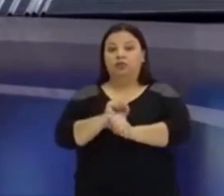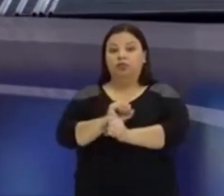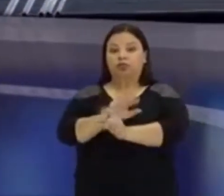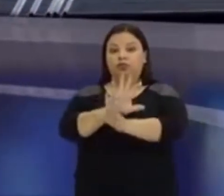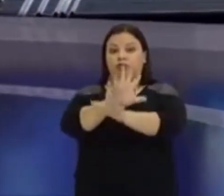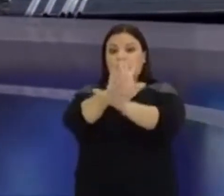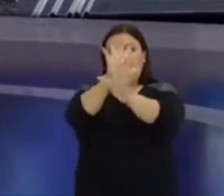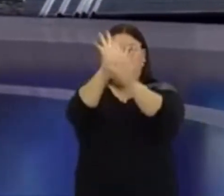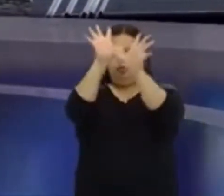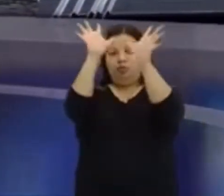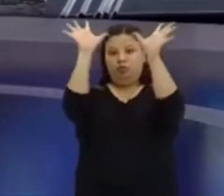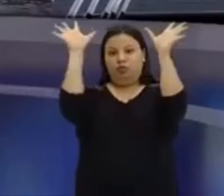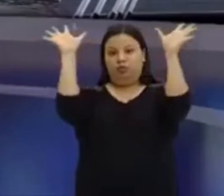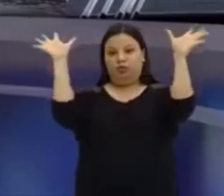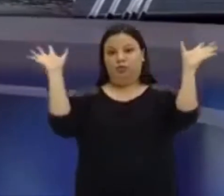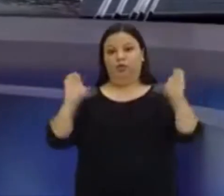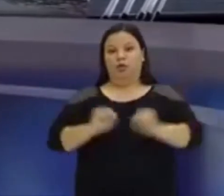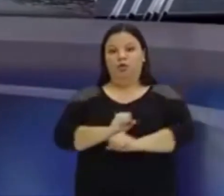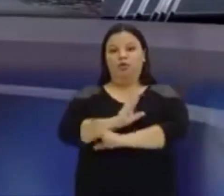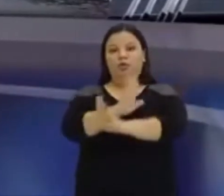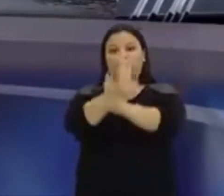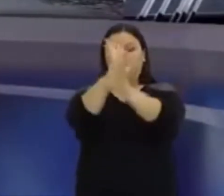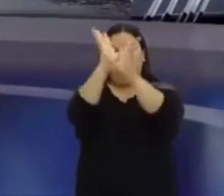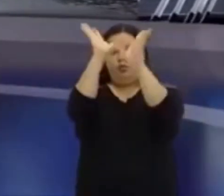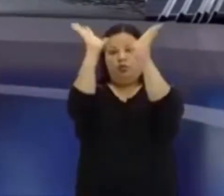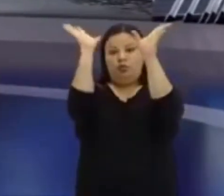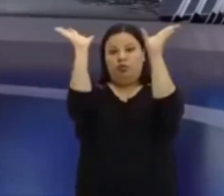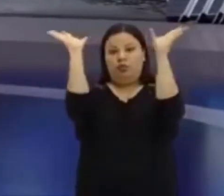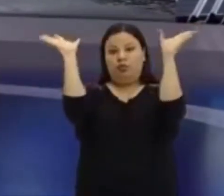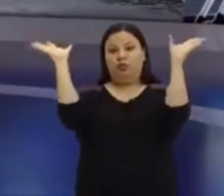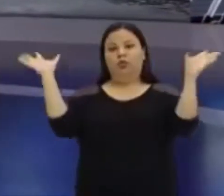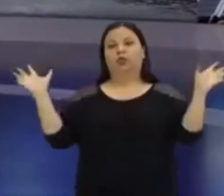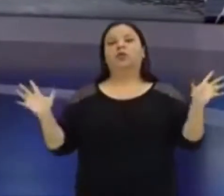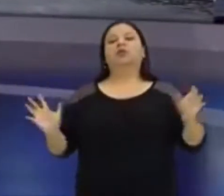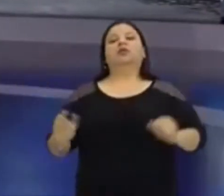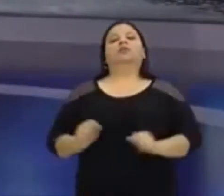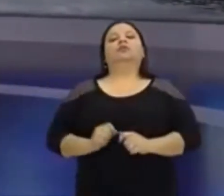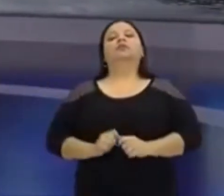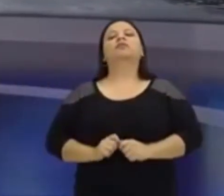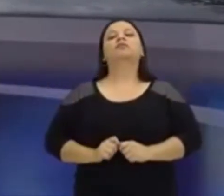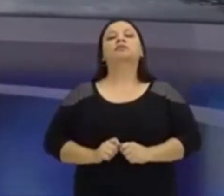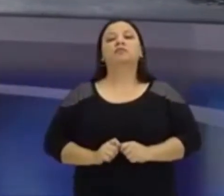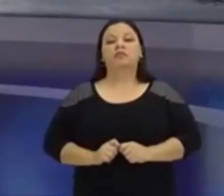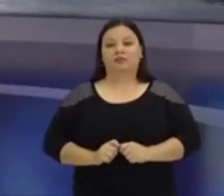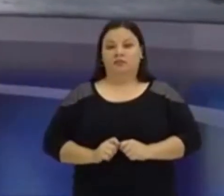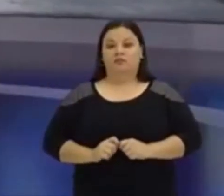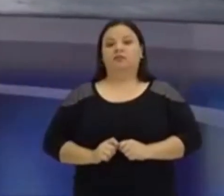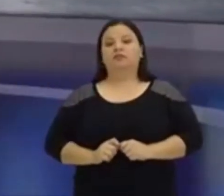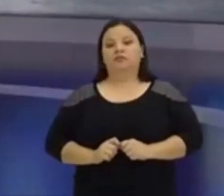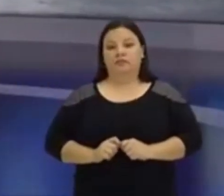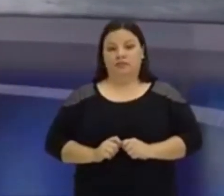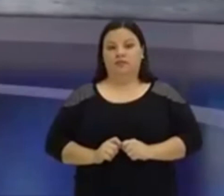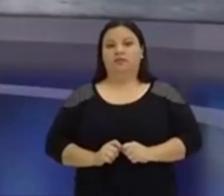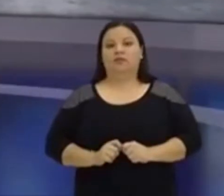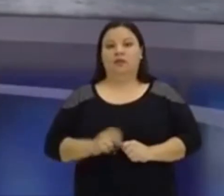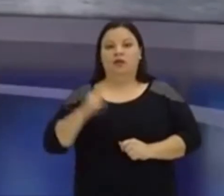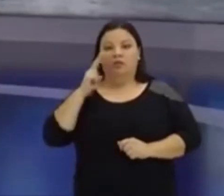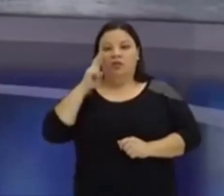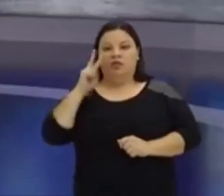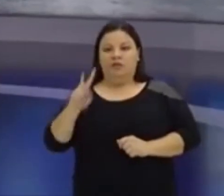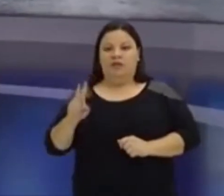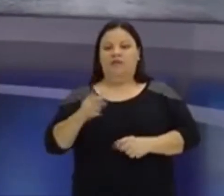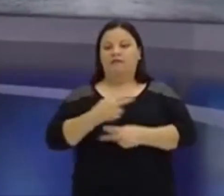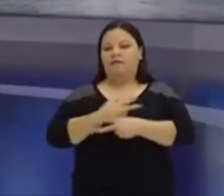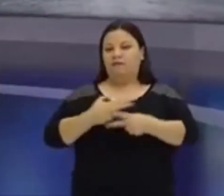curvatura que eu tenho, né? Essa inclinação, curvatura que eu tenho fazendo essa linha de parábola. E a gente vai ver muito, a vai